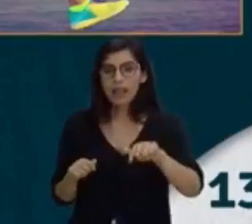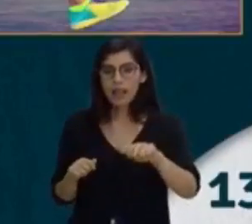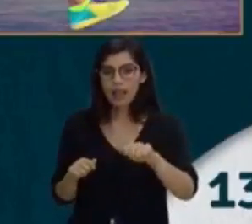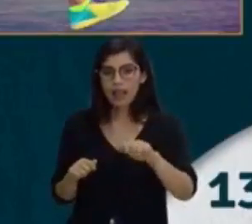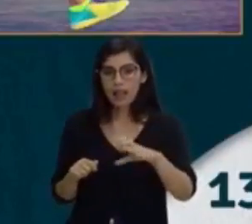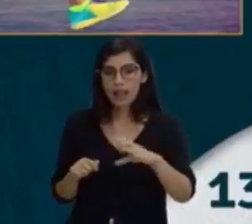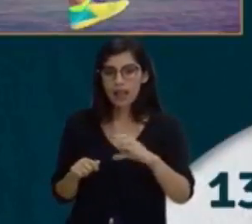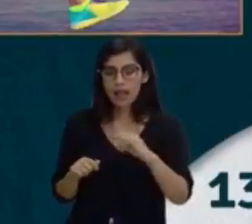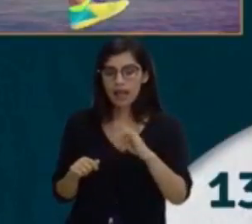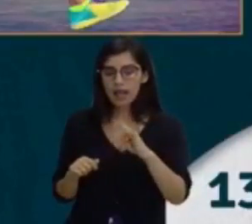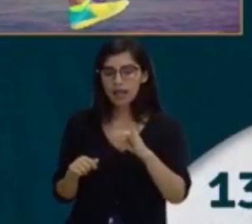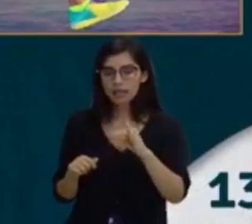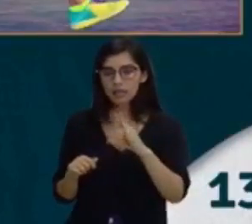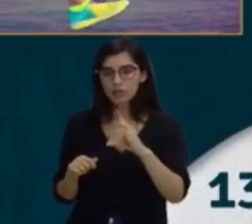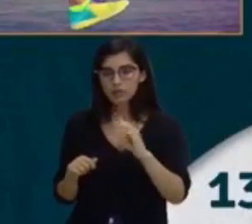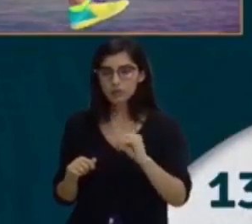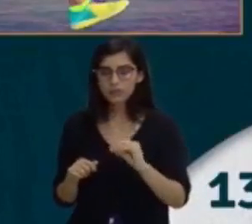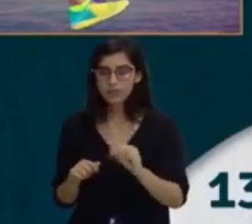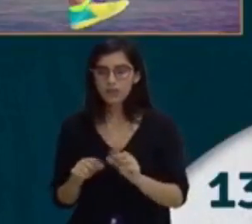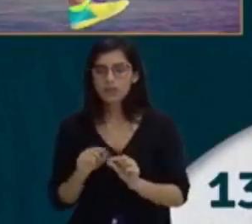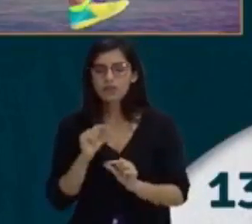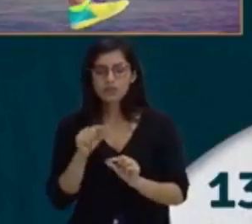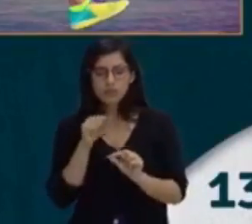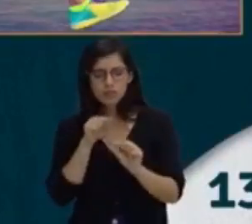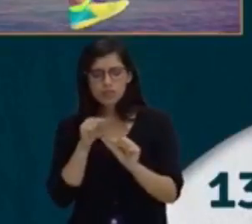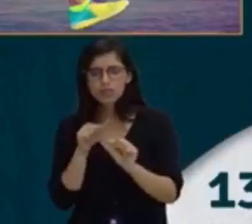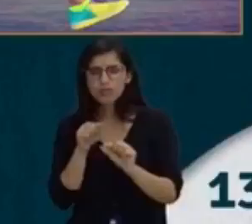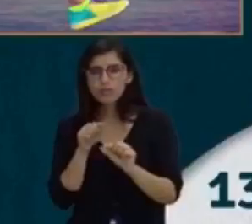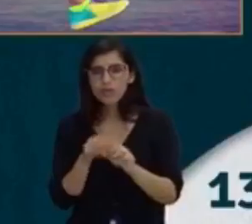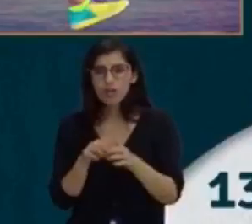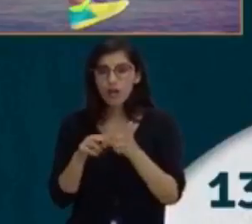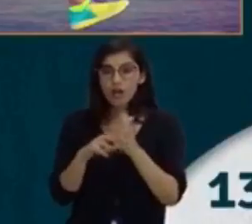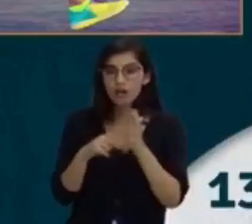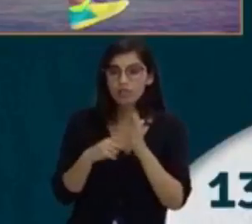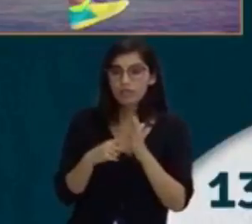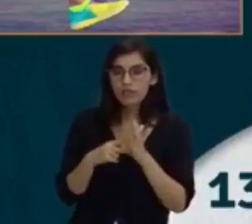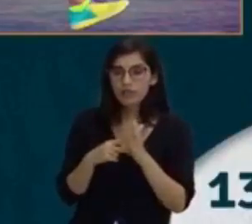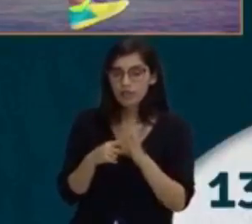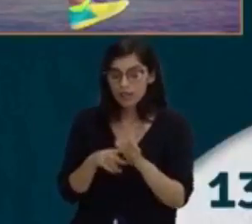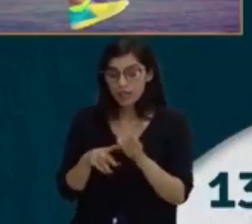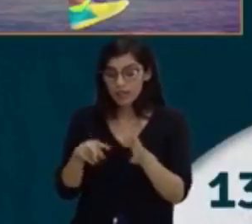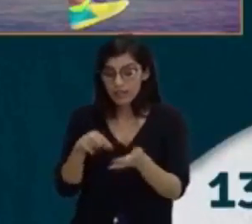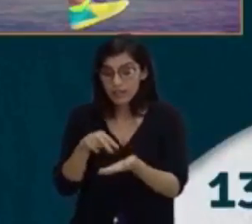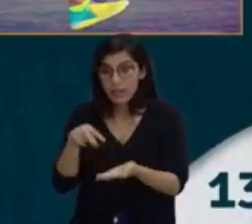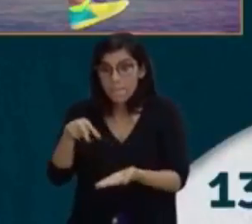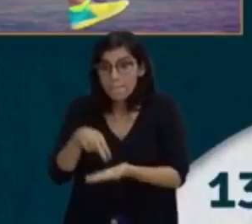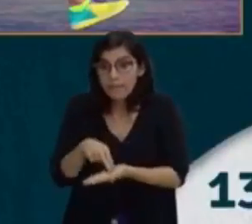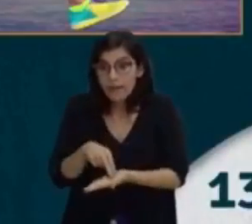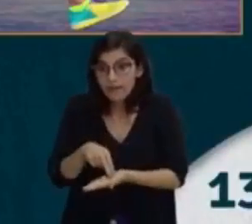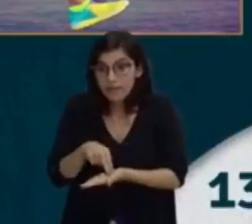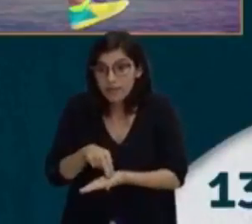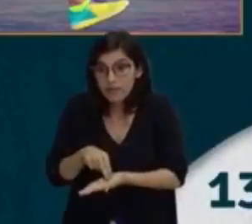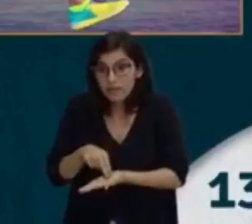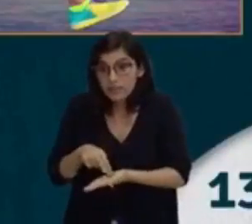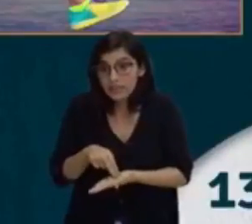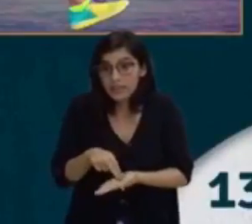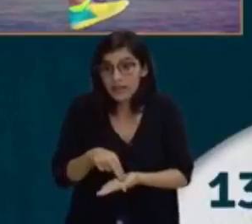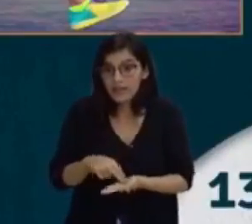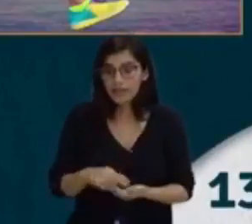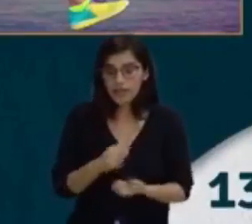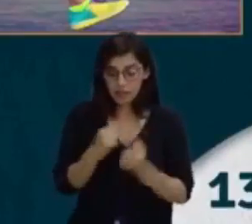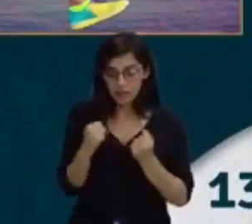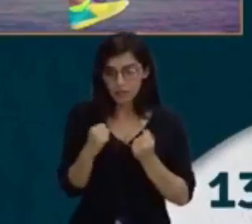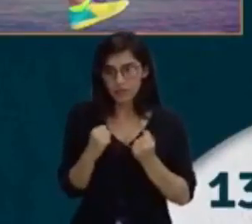acontece quando você corre e você sente prender as pernas e até mesmo em alguns momentos o braço.